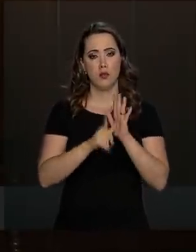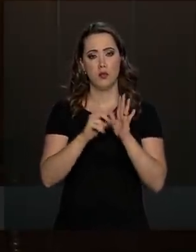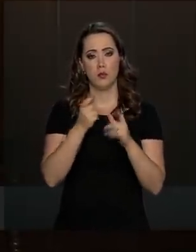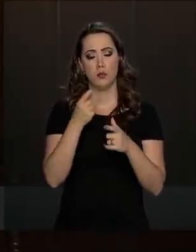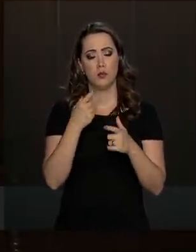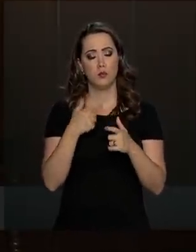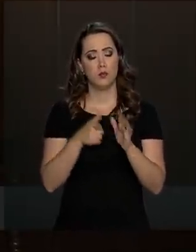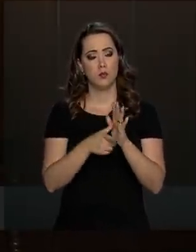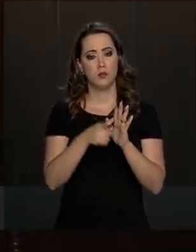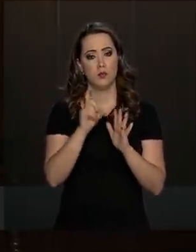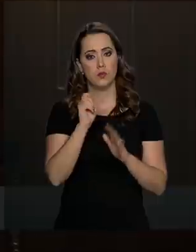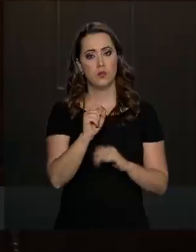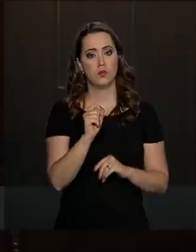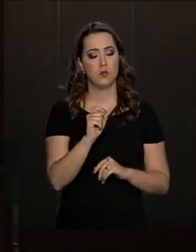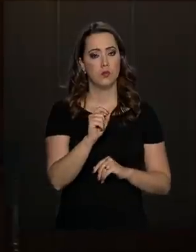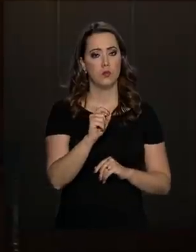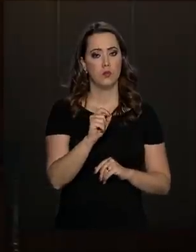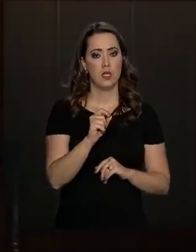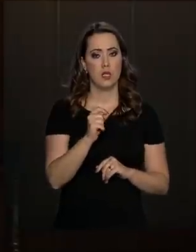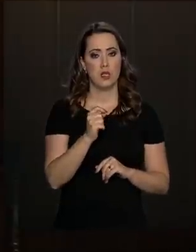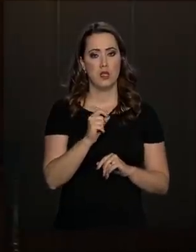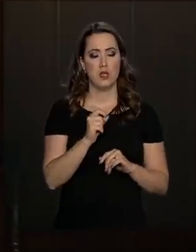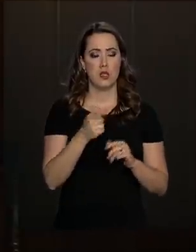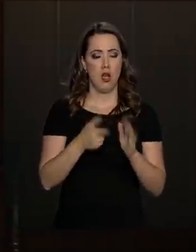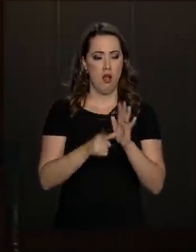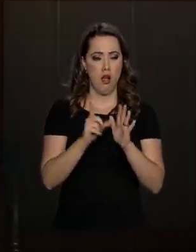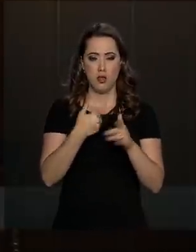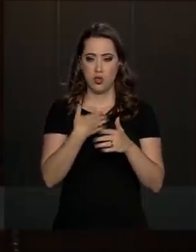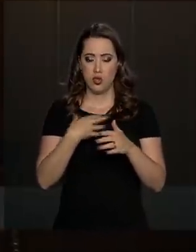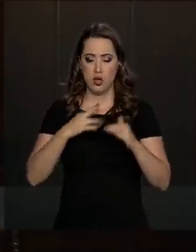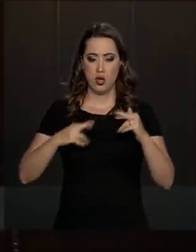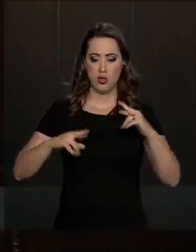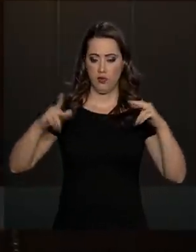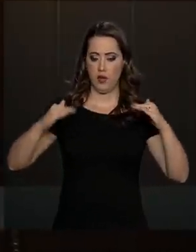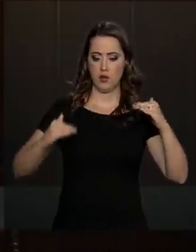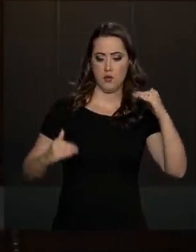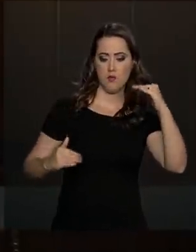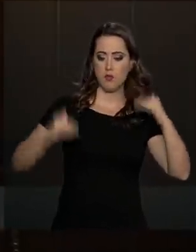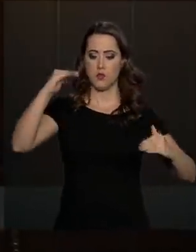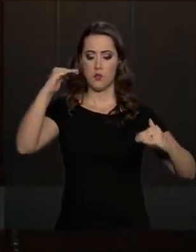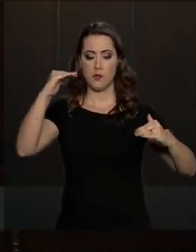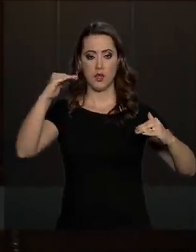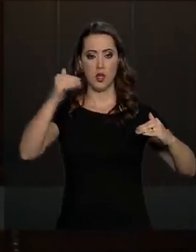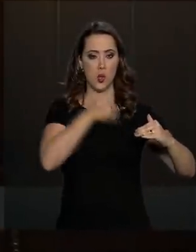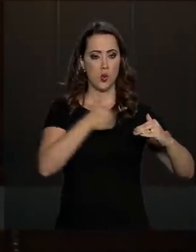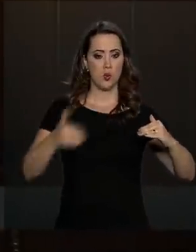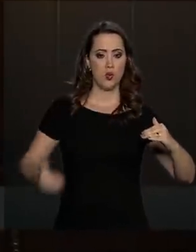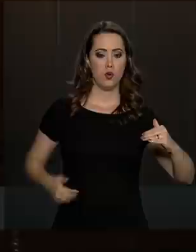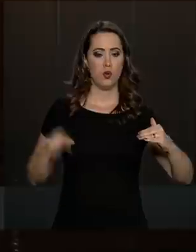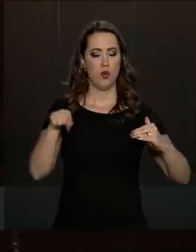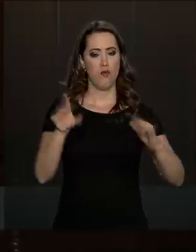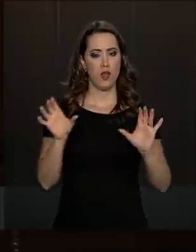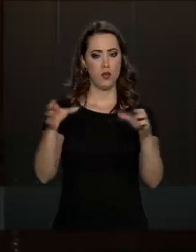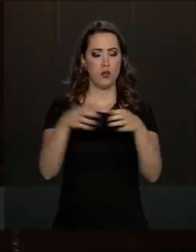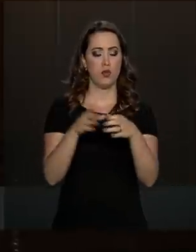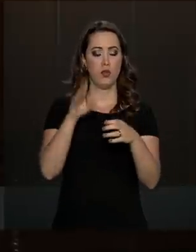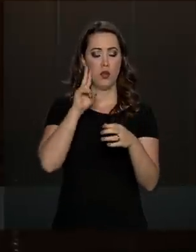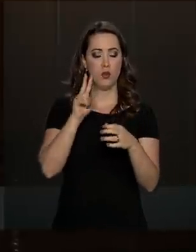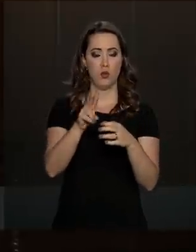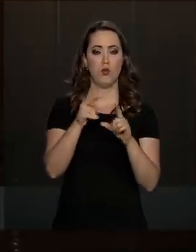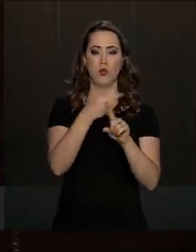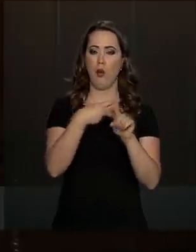disparidade social. O governo, nessa dimensão previdenciária,